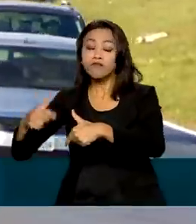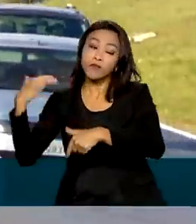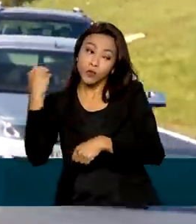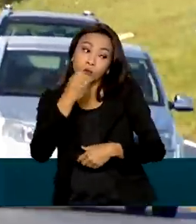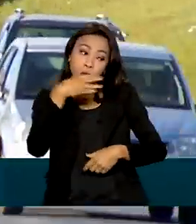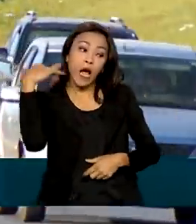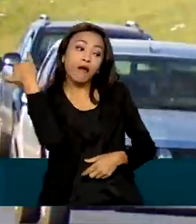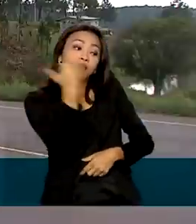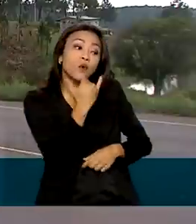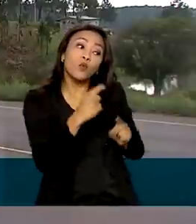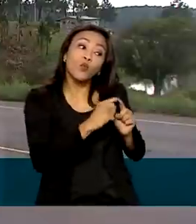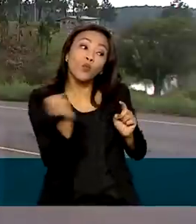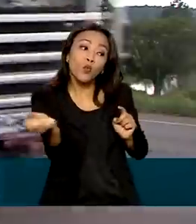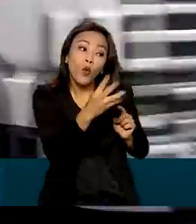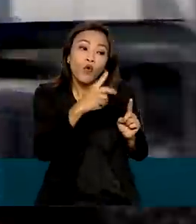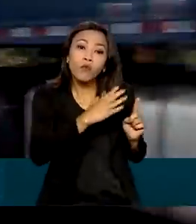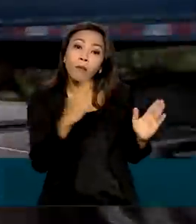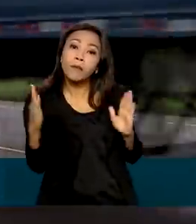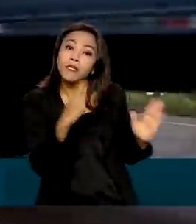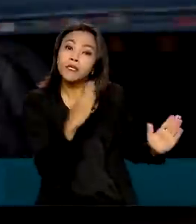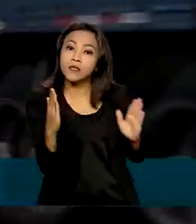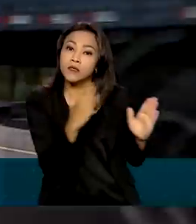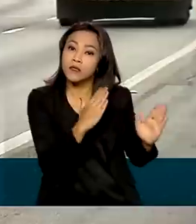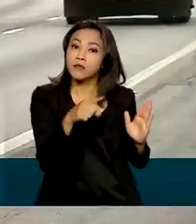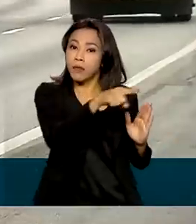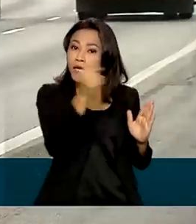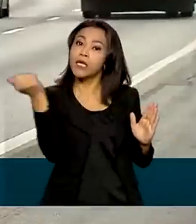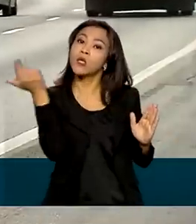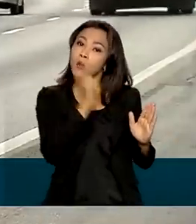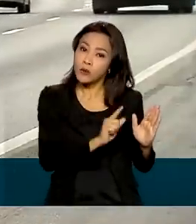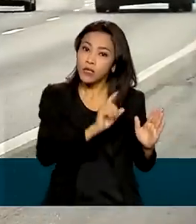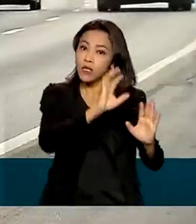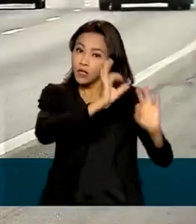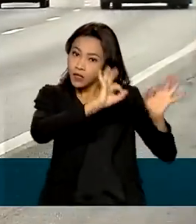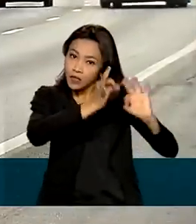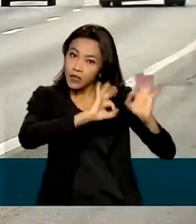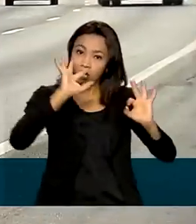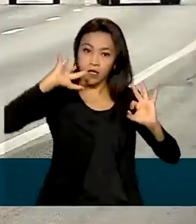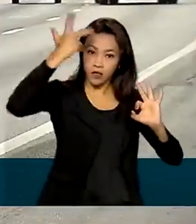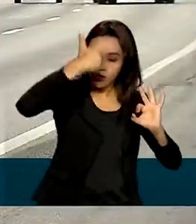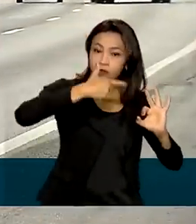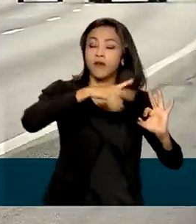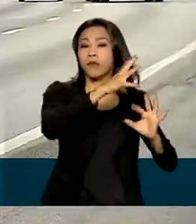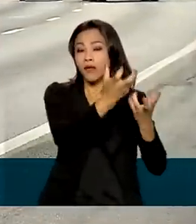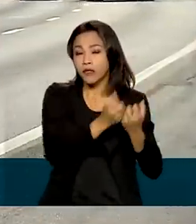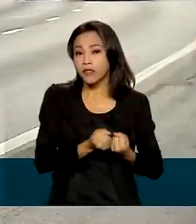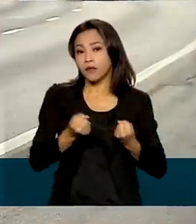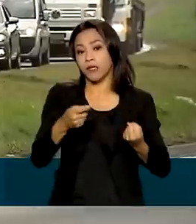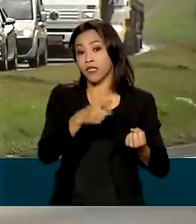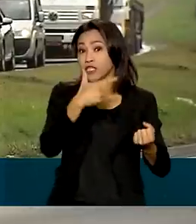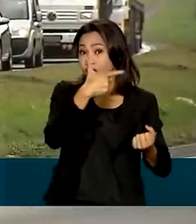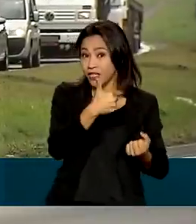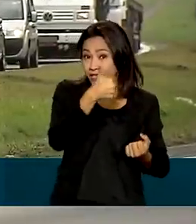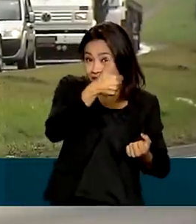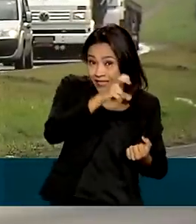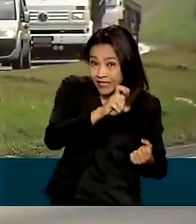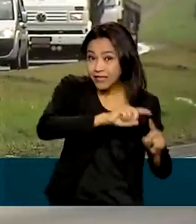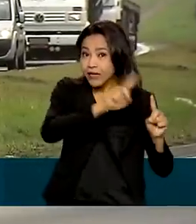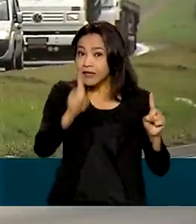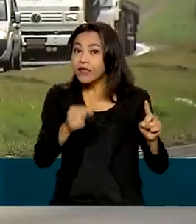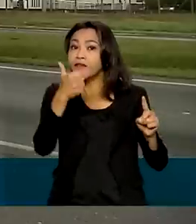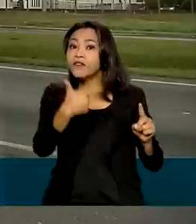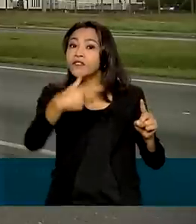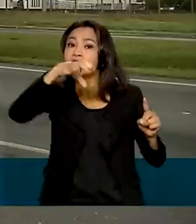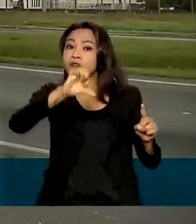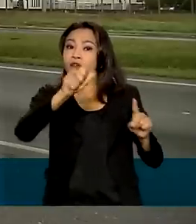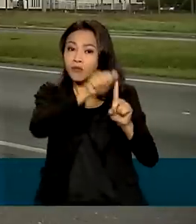que eles possam atender as exigências e, assim, ter direito ao auxílio. O novo prazo vai de 15 a 29 de agosto. Quem não tem o cadastro